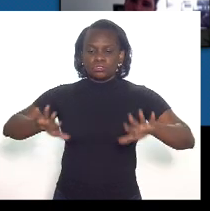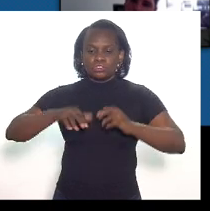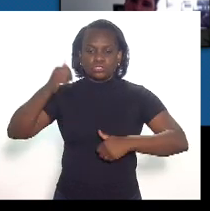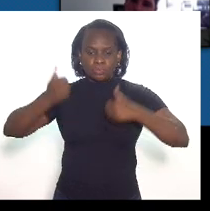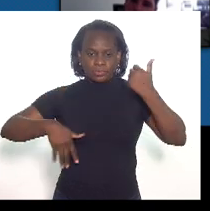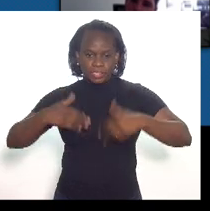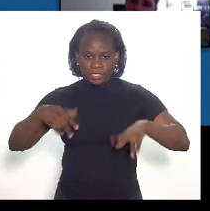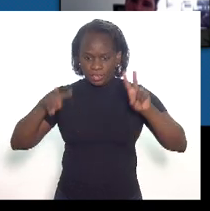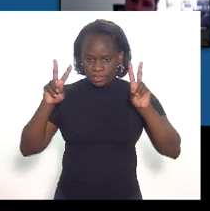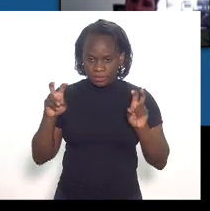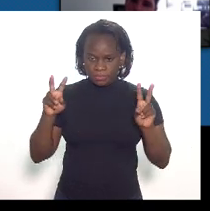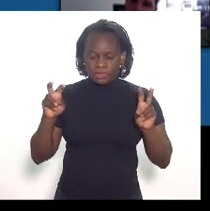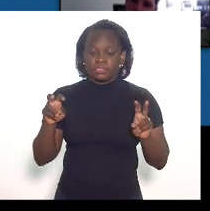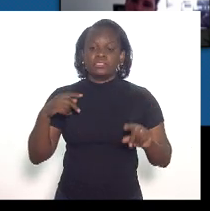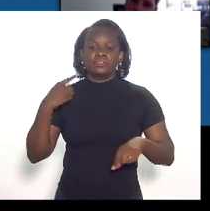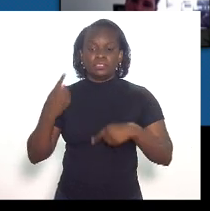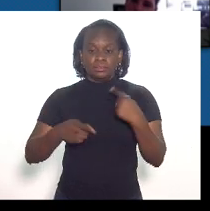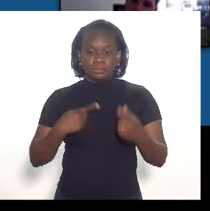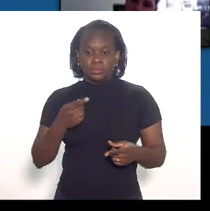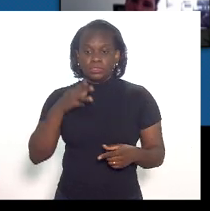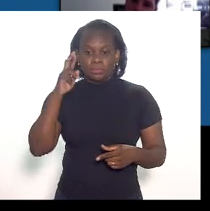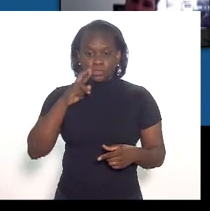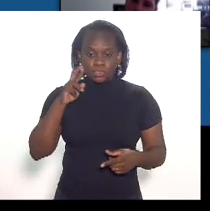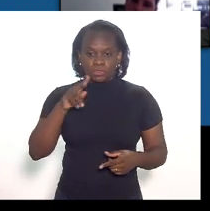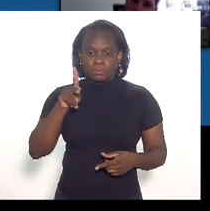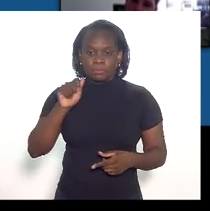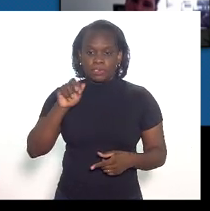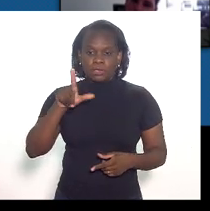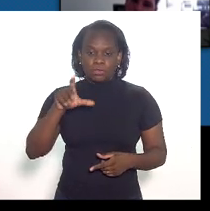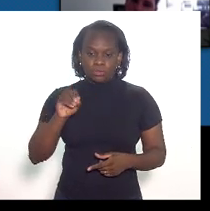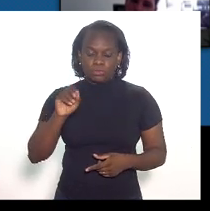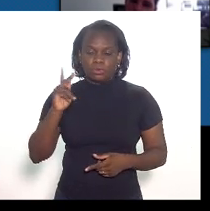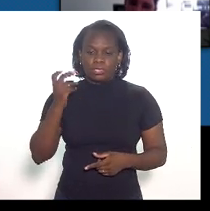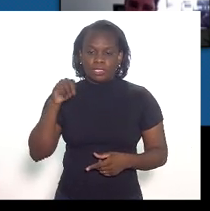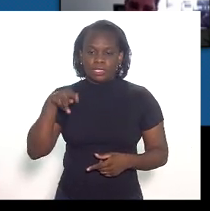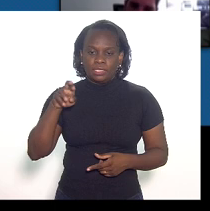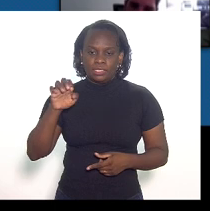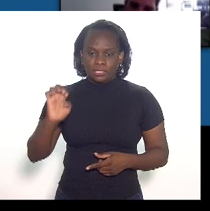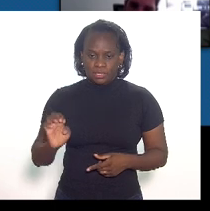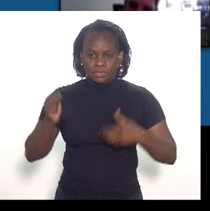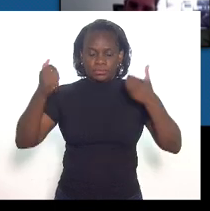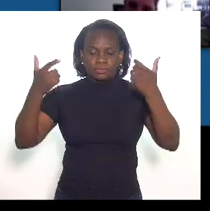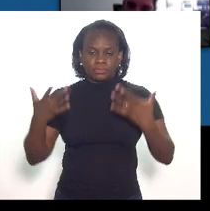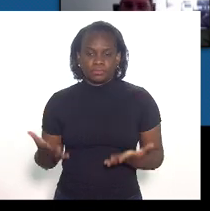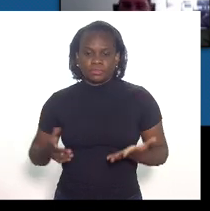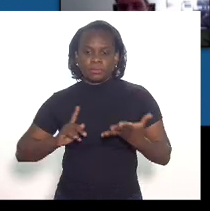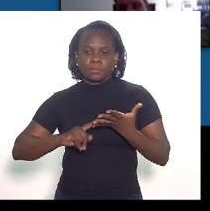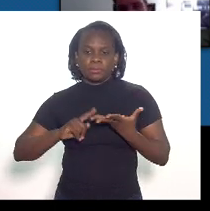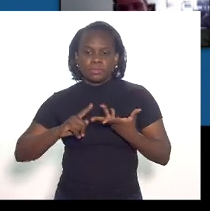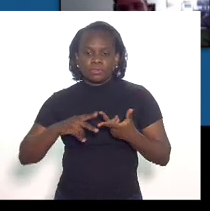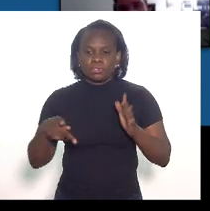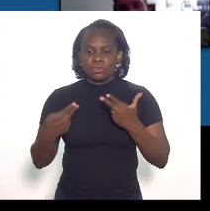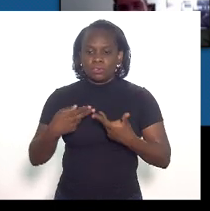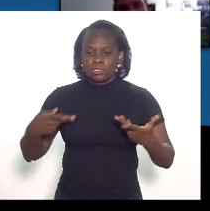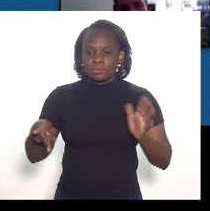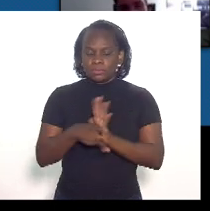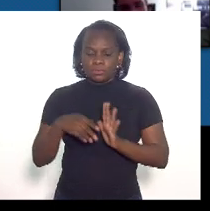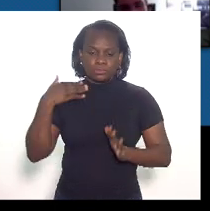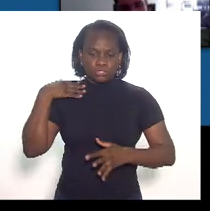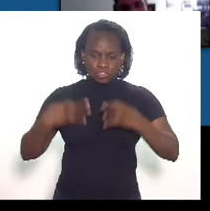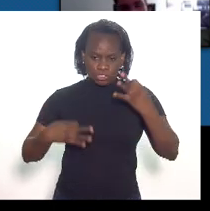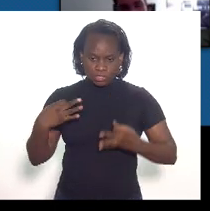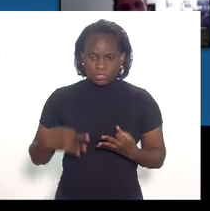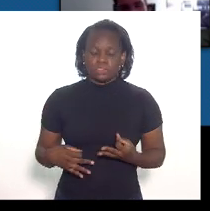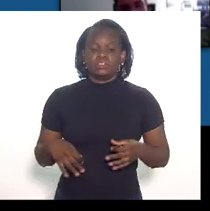geral do tema. Depois, o procurador Paulo Henrique explorar as questões jurídicas relacionadas ao tema